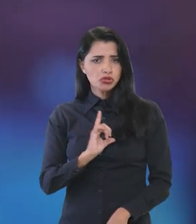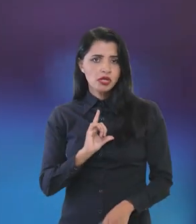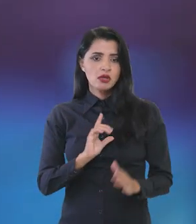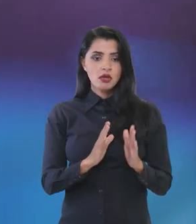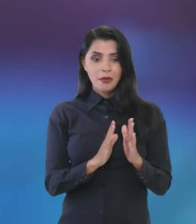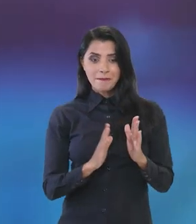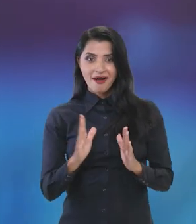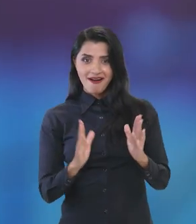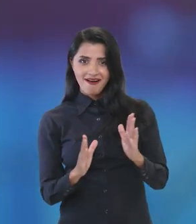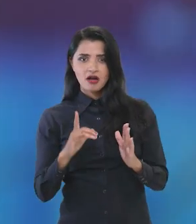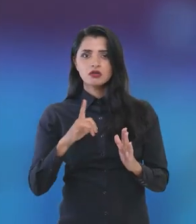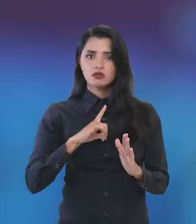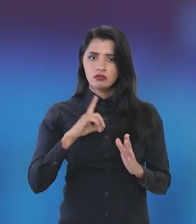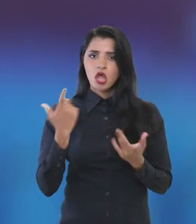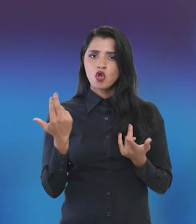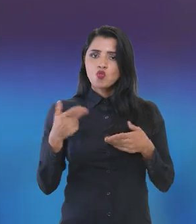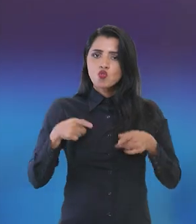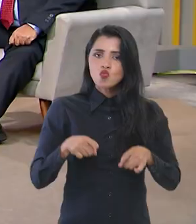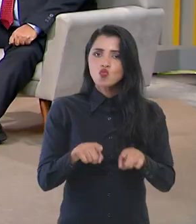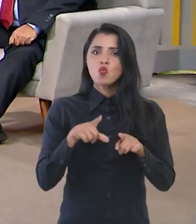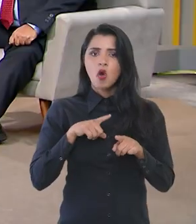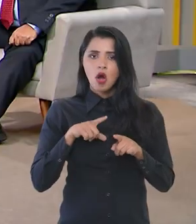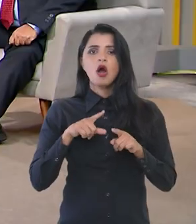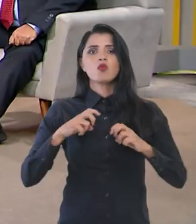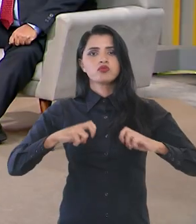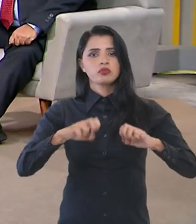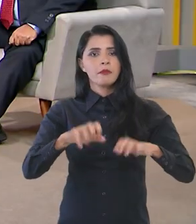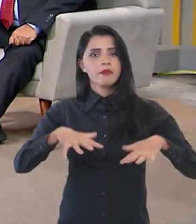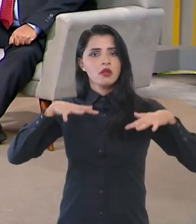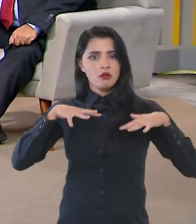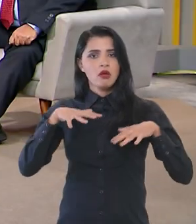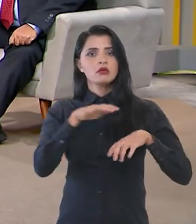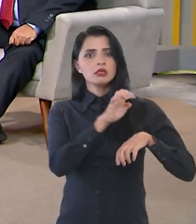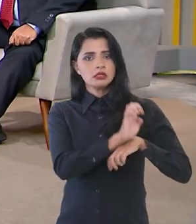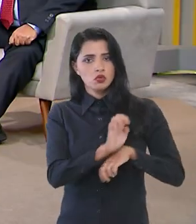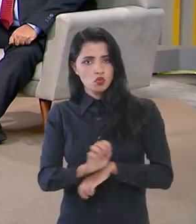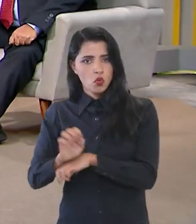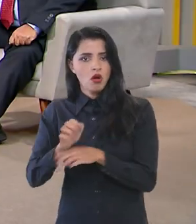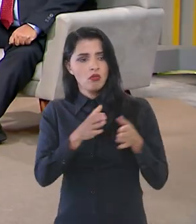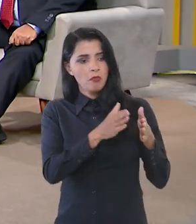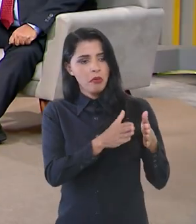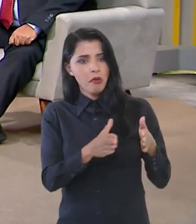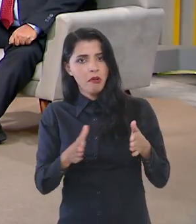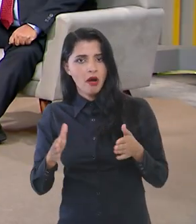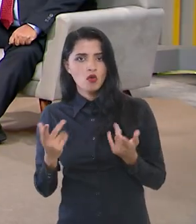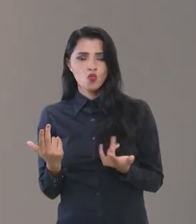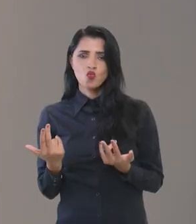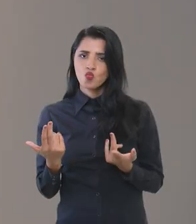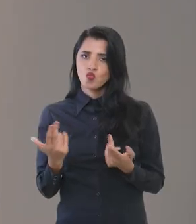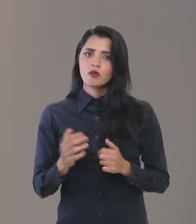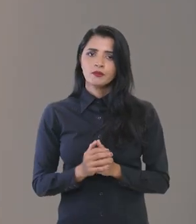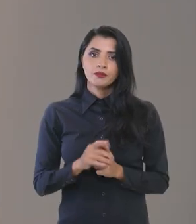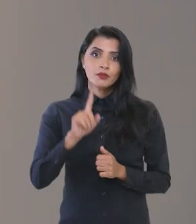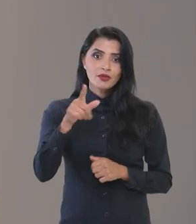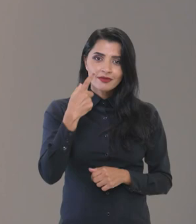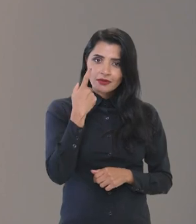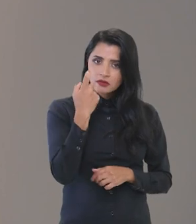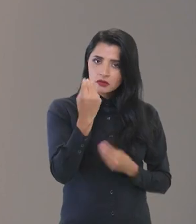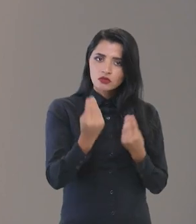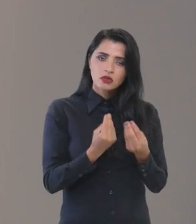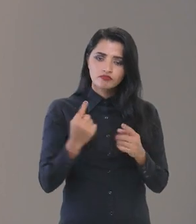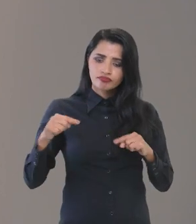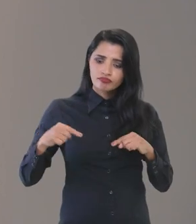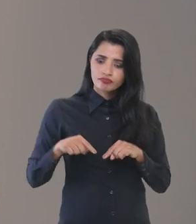Nós temos esse prazo que é concomitante às plenárias estaduais. Então, o que é